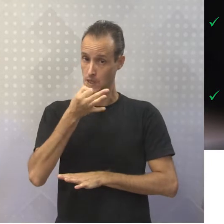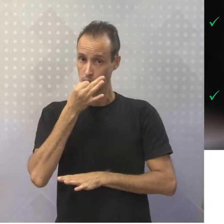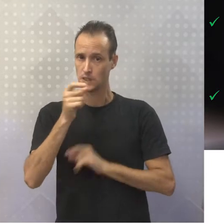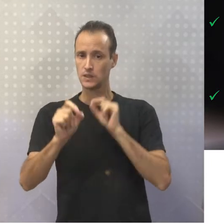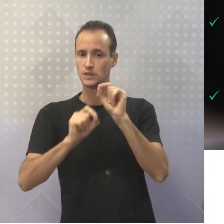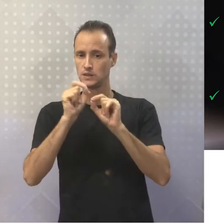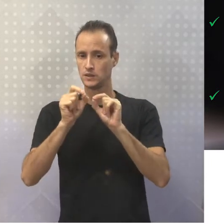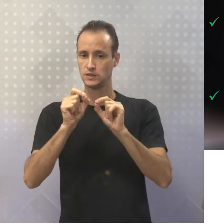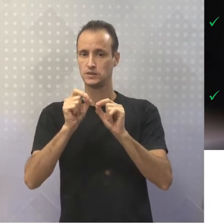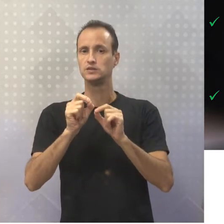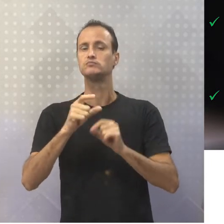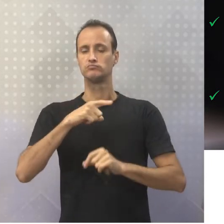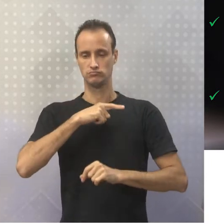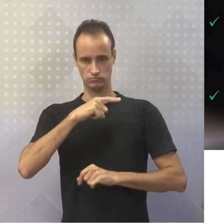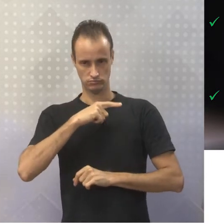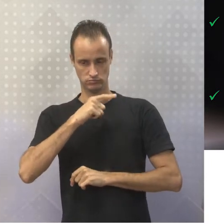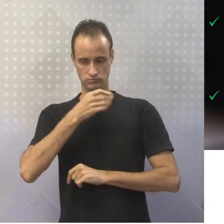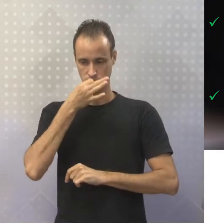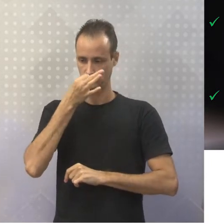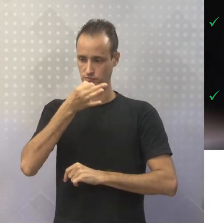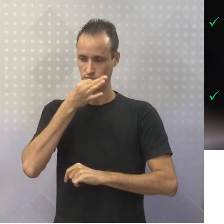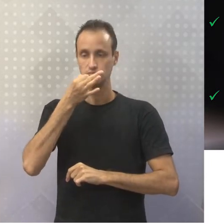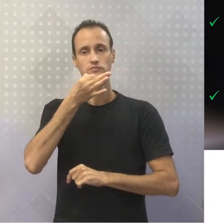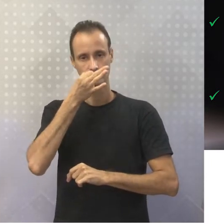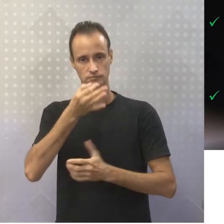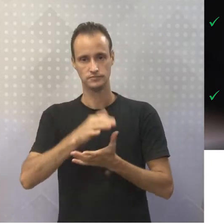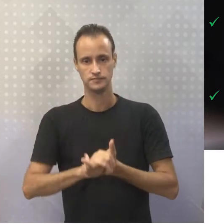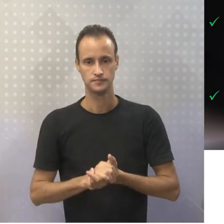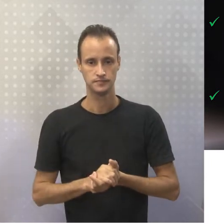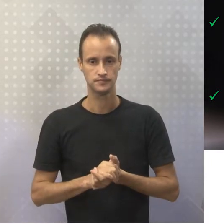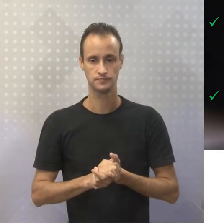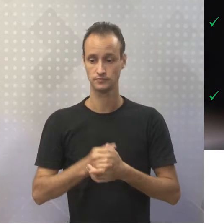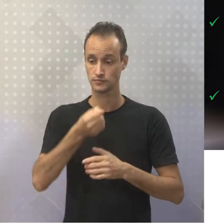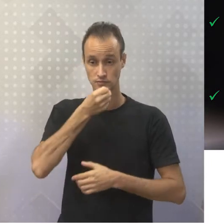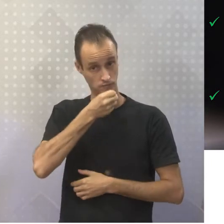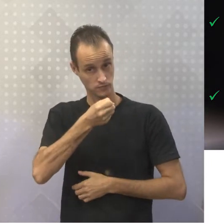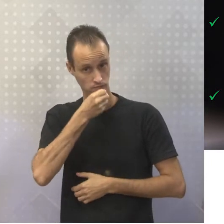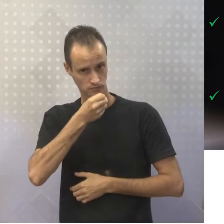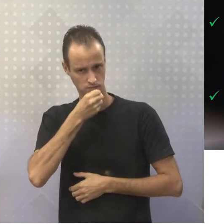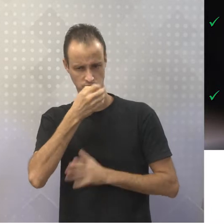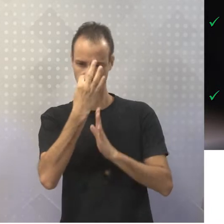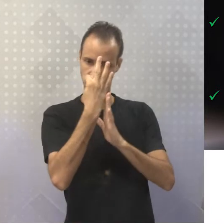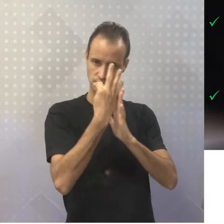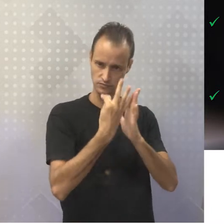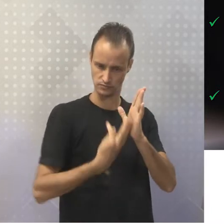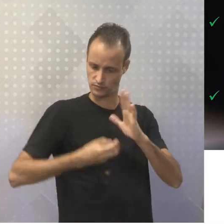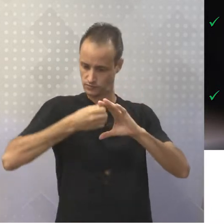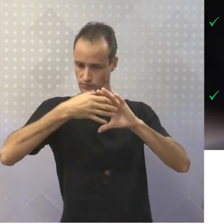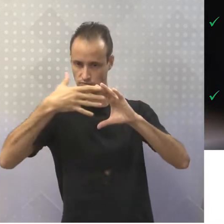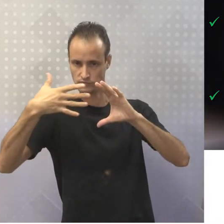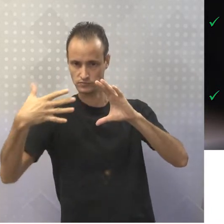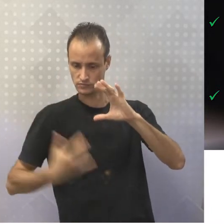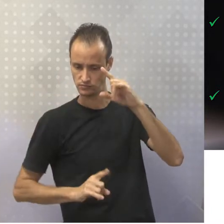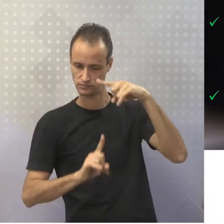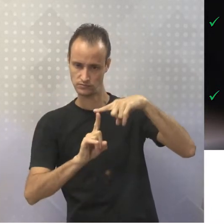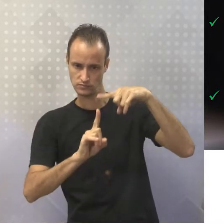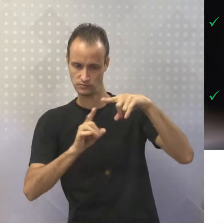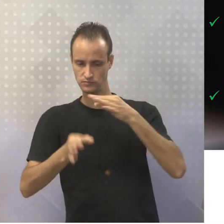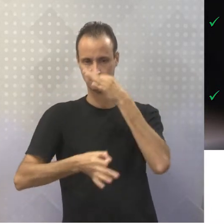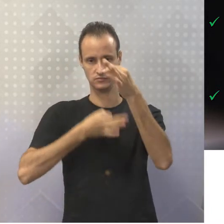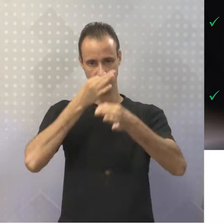é predominante, né? A reportagem é um texto que se caracteriza como tipologia